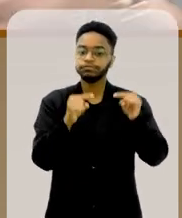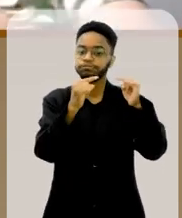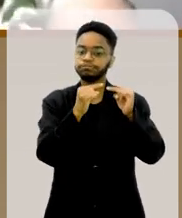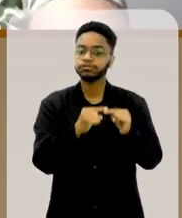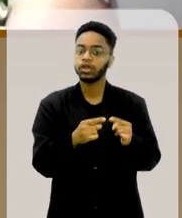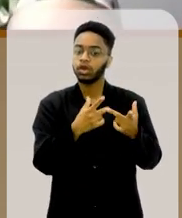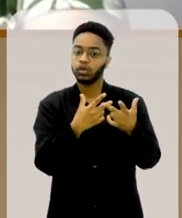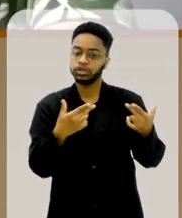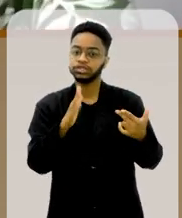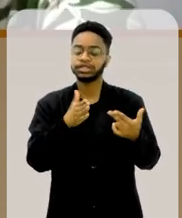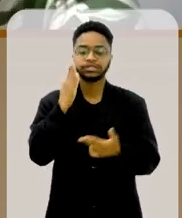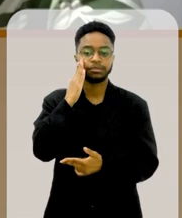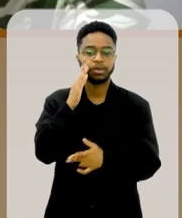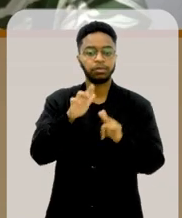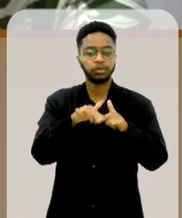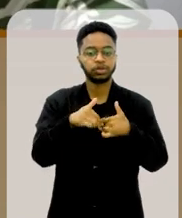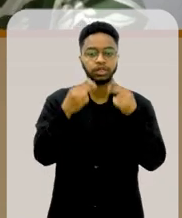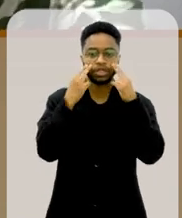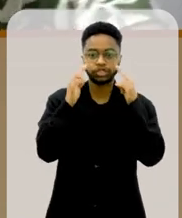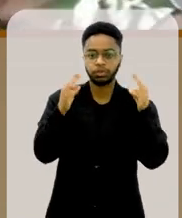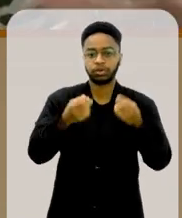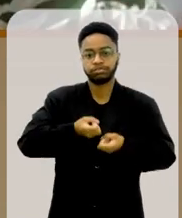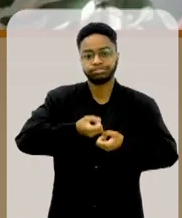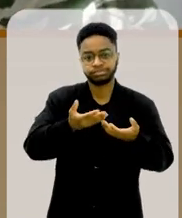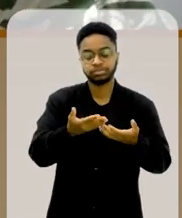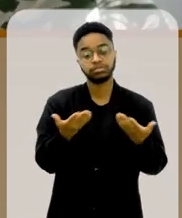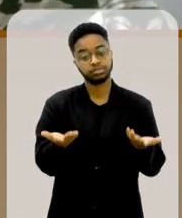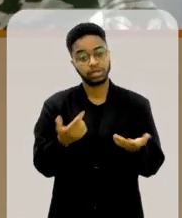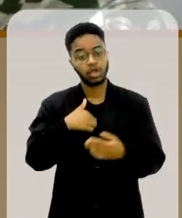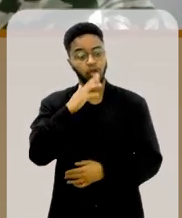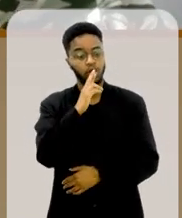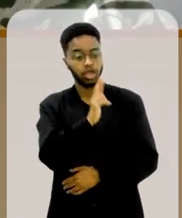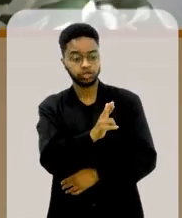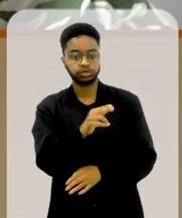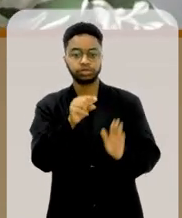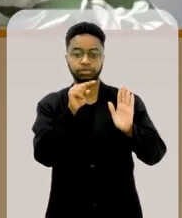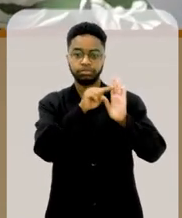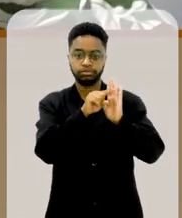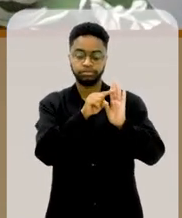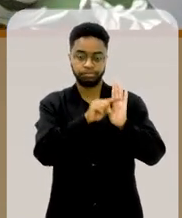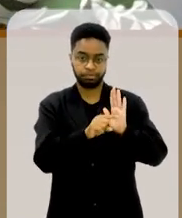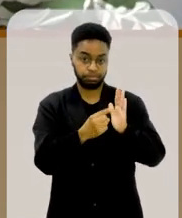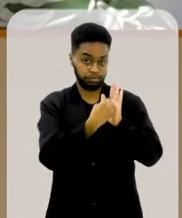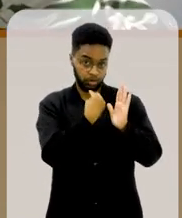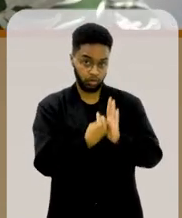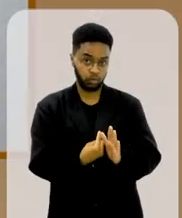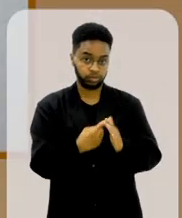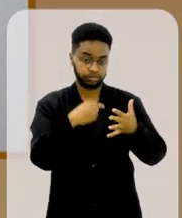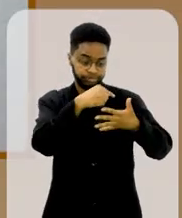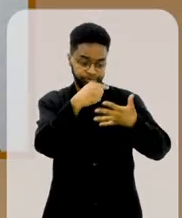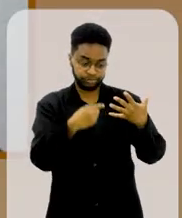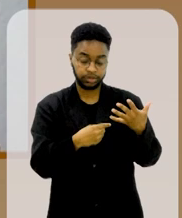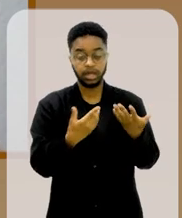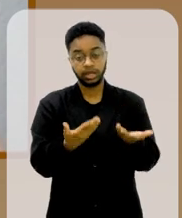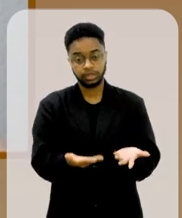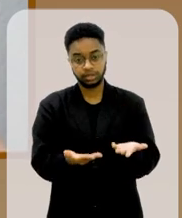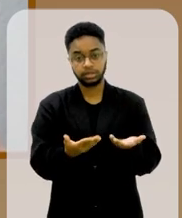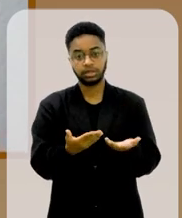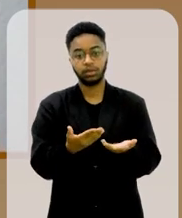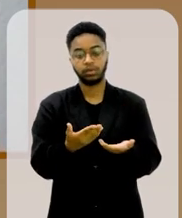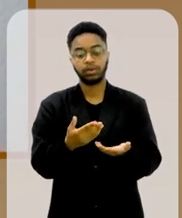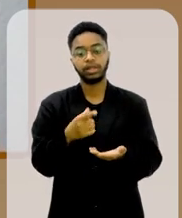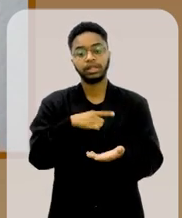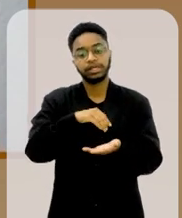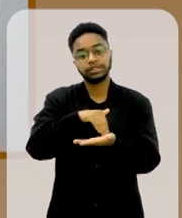no que ela já tinha ouvido, das testemunhas, e eu respondi a todas elas. Então, eu fui ouvida pela